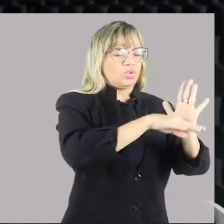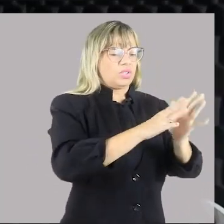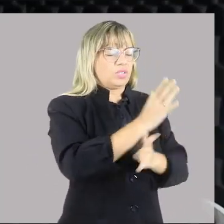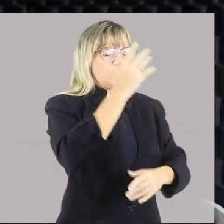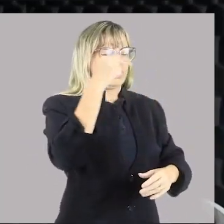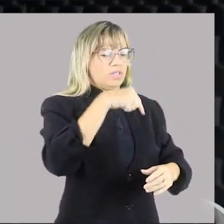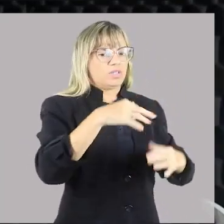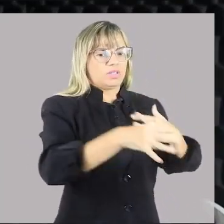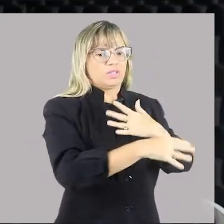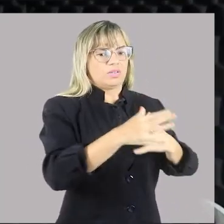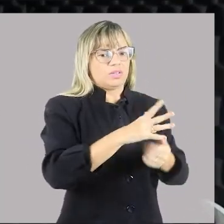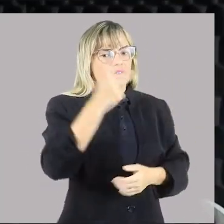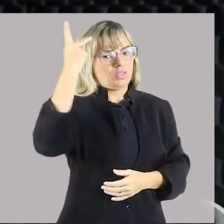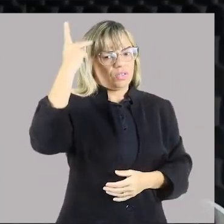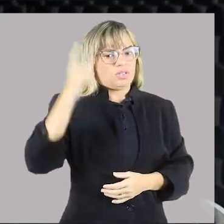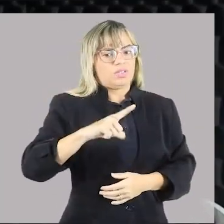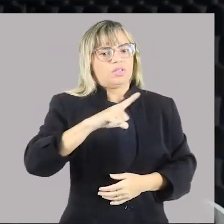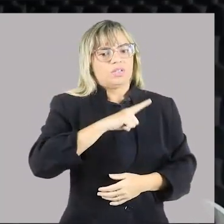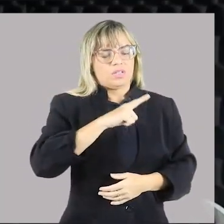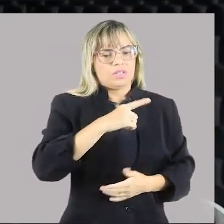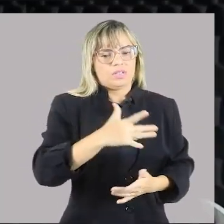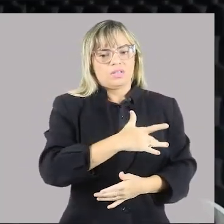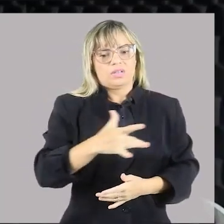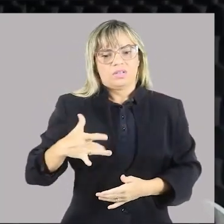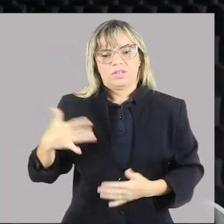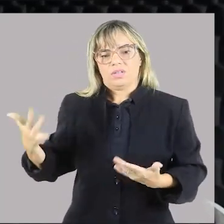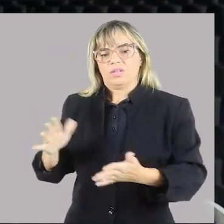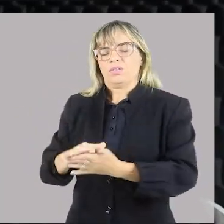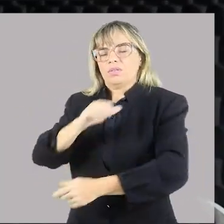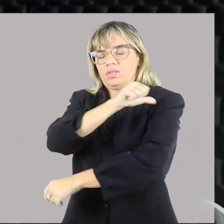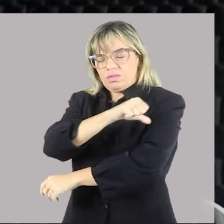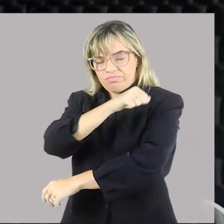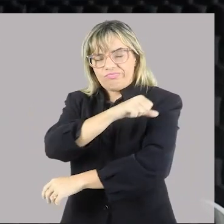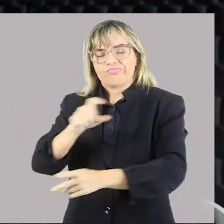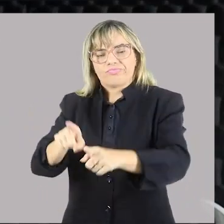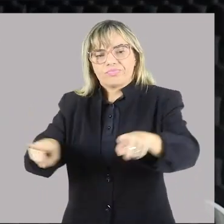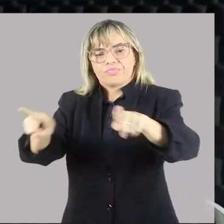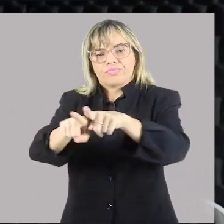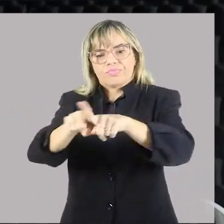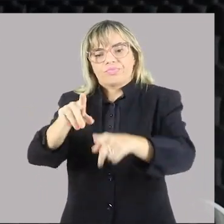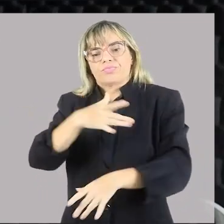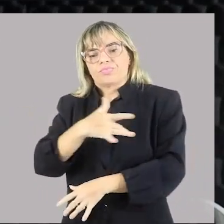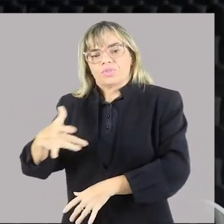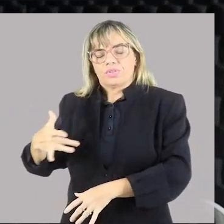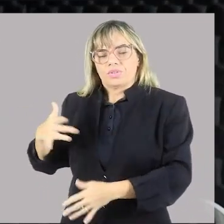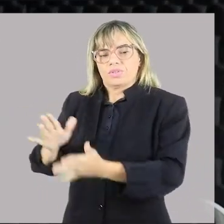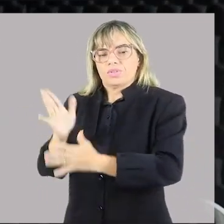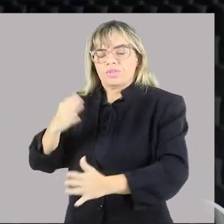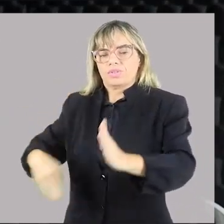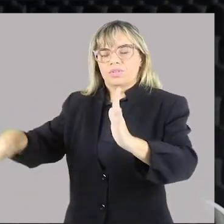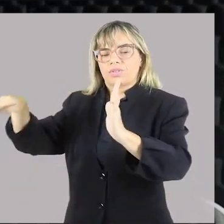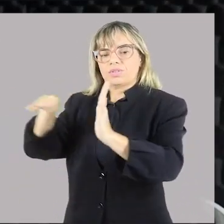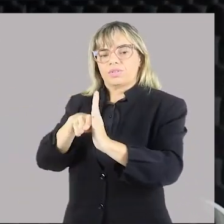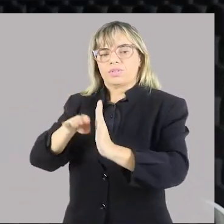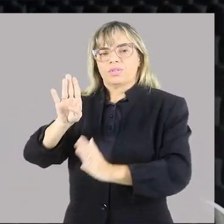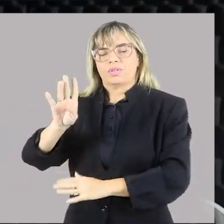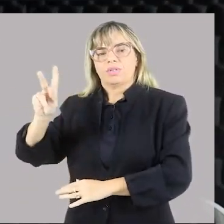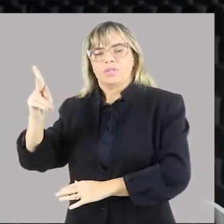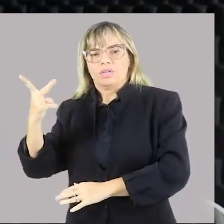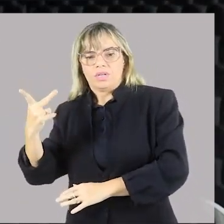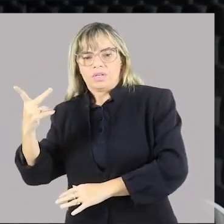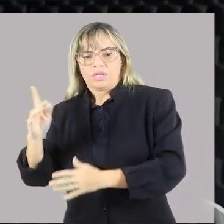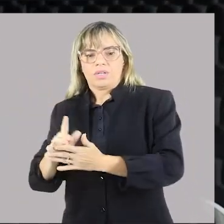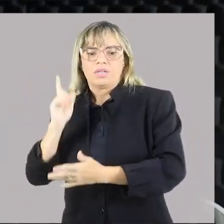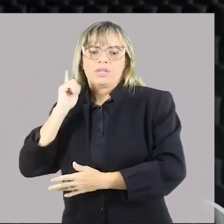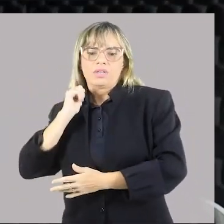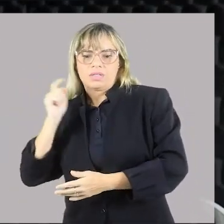eu vou ter esse problema na questão da saúde. Se eu chego no Rio de Janeiro, eu vou ter esse problema na questão de saúde. Se eu chego lá em BH, eu vou ter esse problema na questão